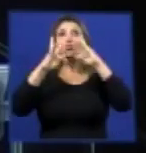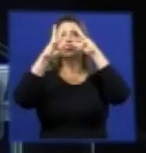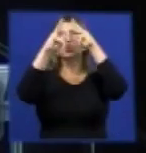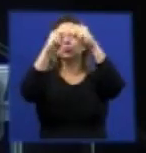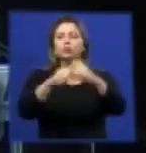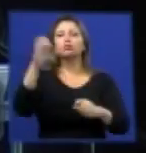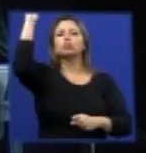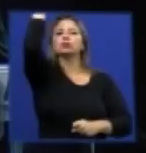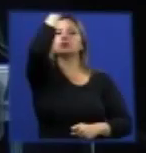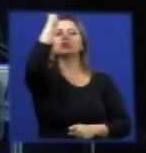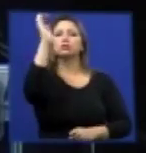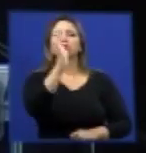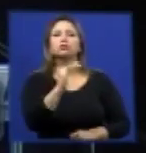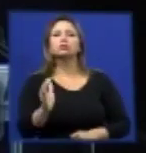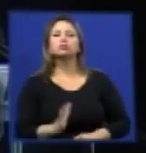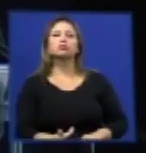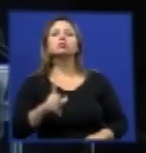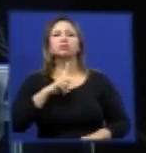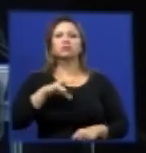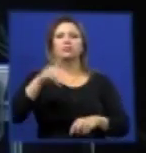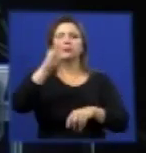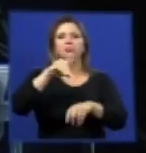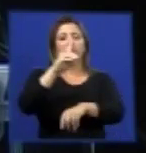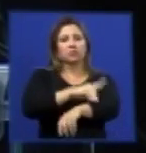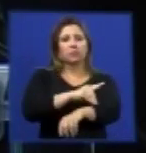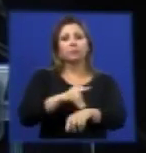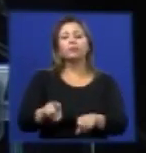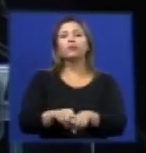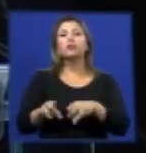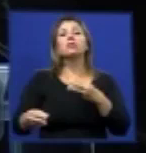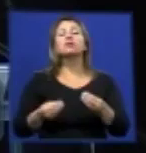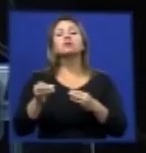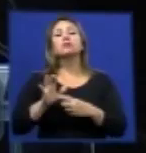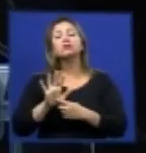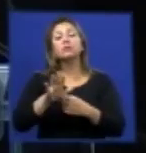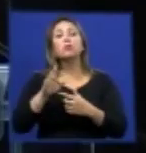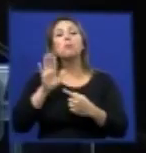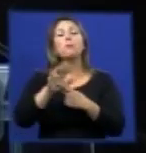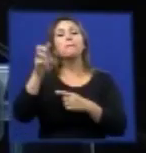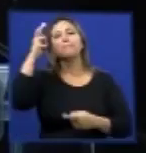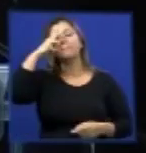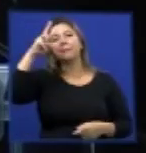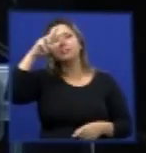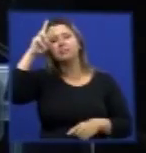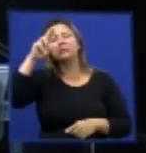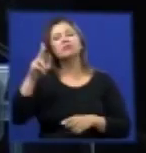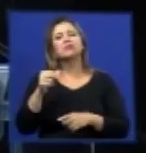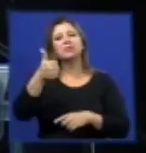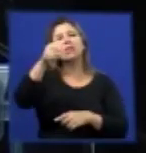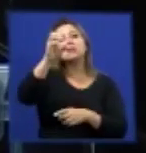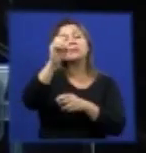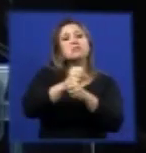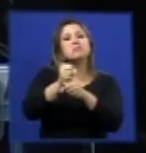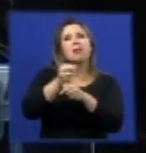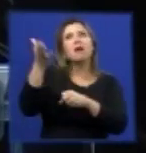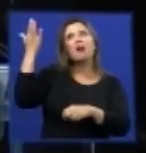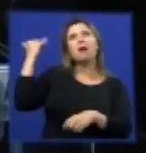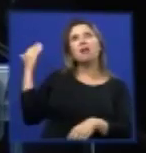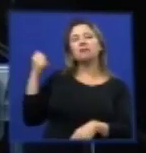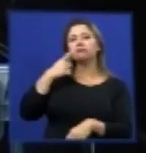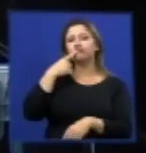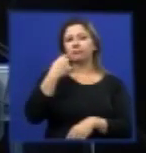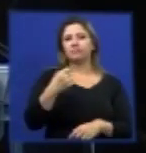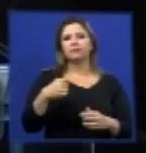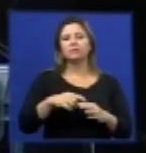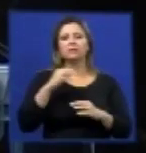transmissor da dengue e se nós pegarmos essa série histórica de pouco 10 anos dá para ver claramente a sua